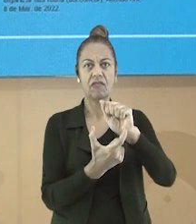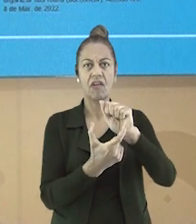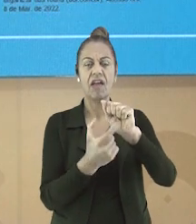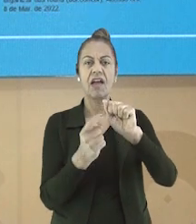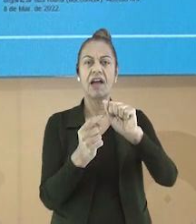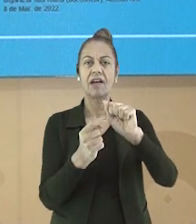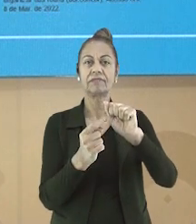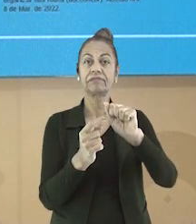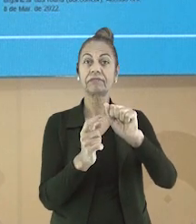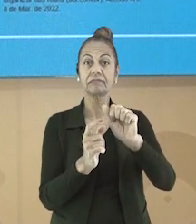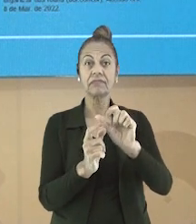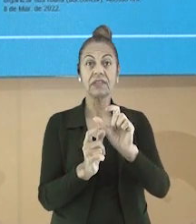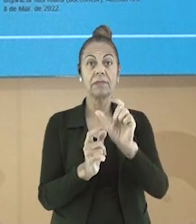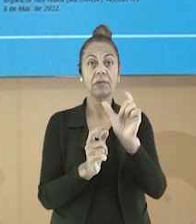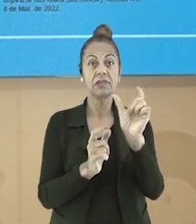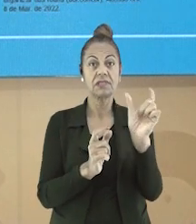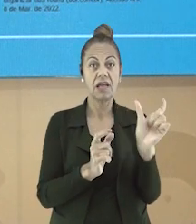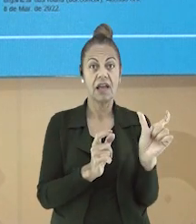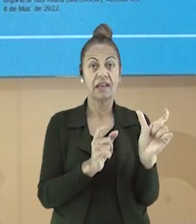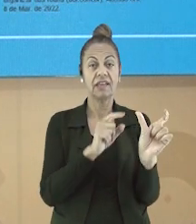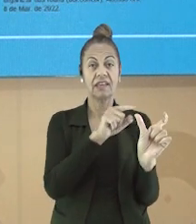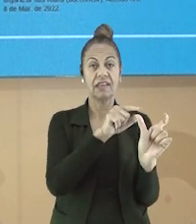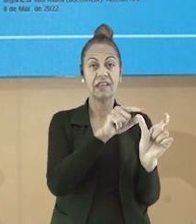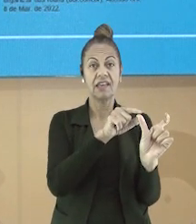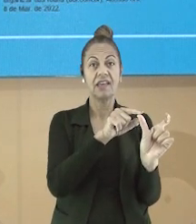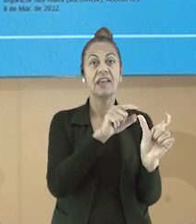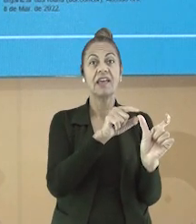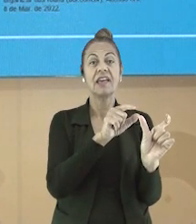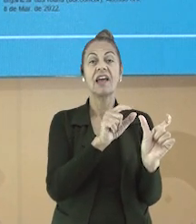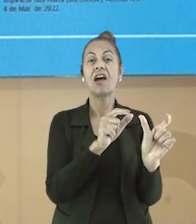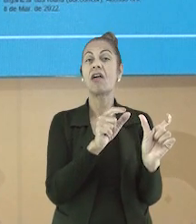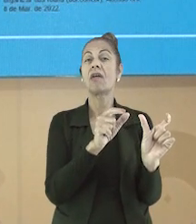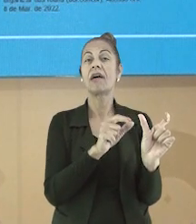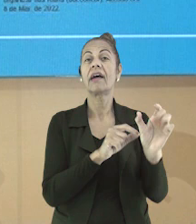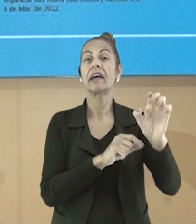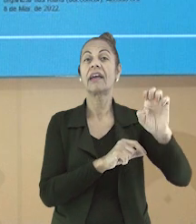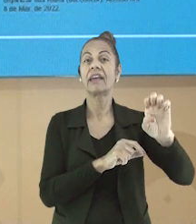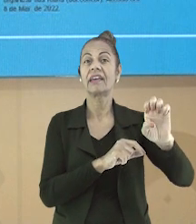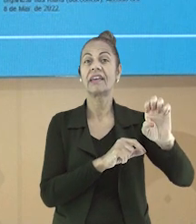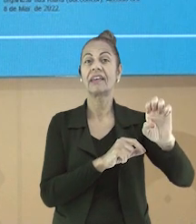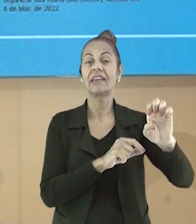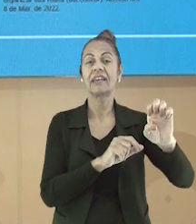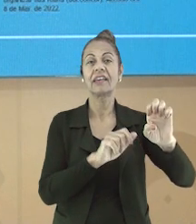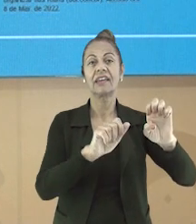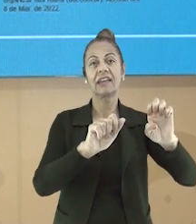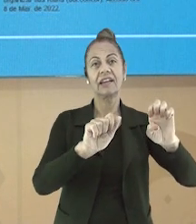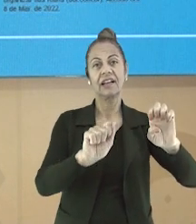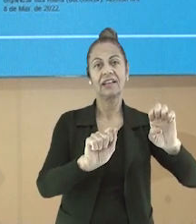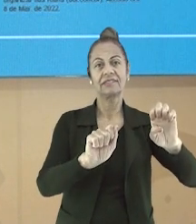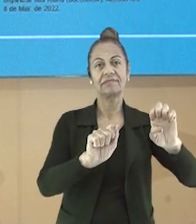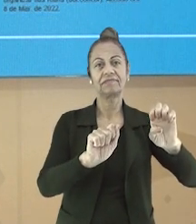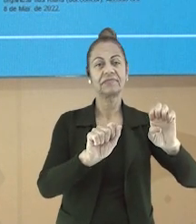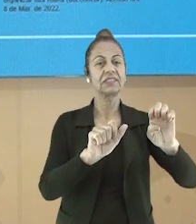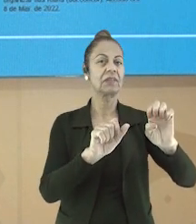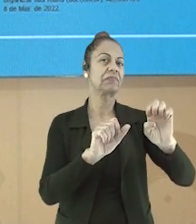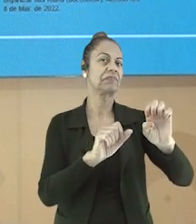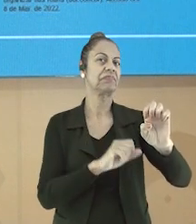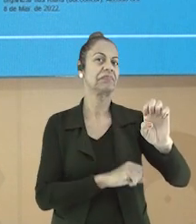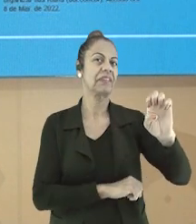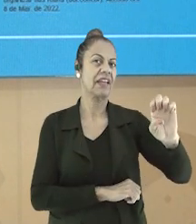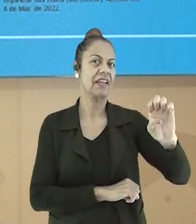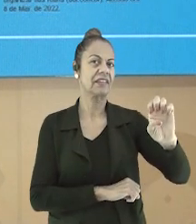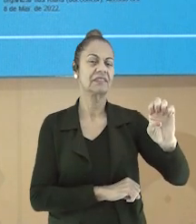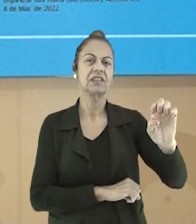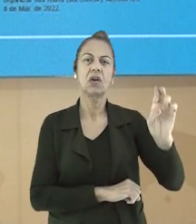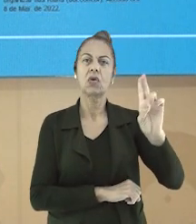prefixo é extra. Termina com a vogal a. Depois, o escolar. Escolar começa